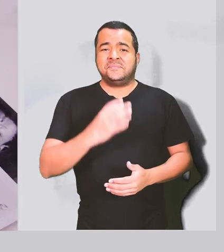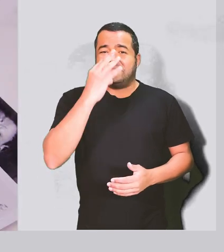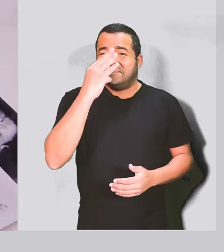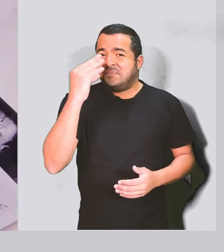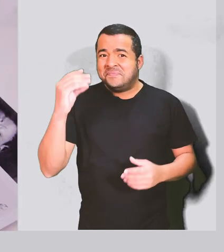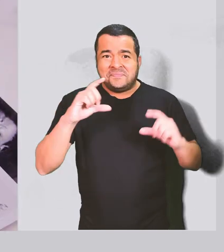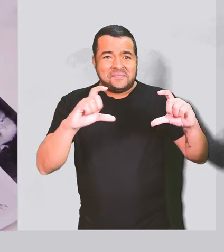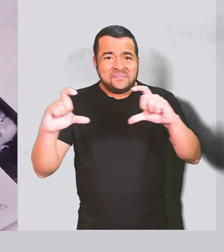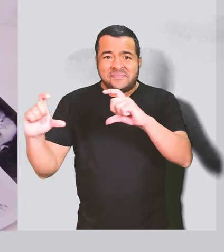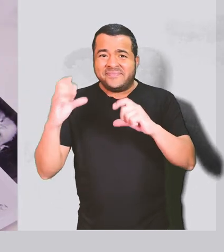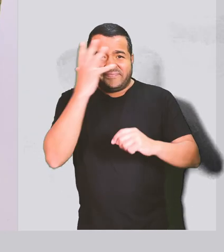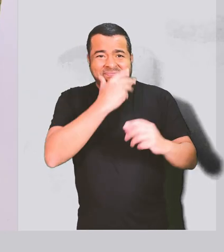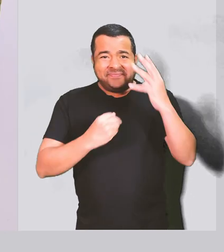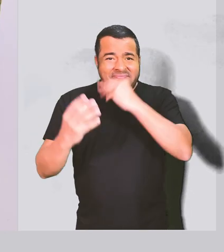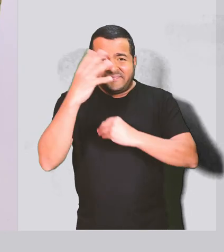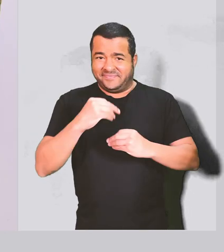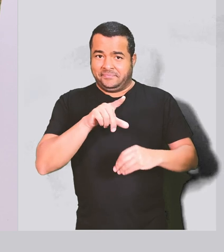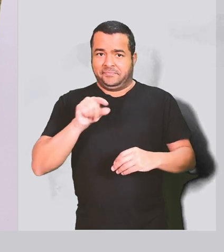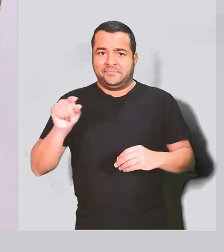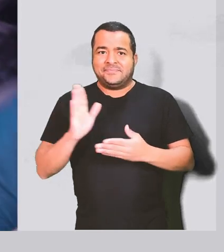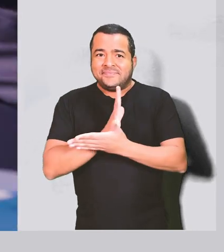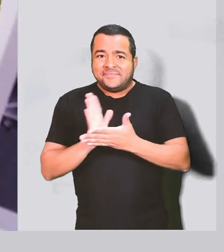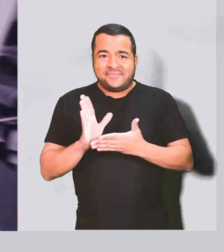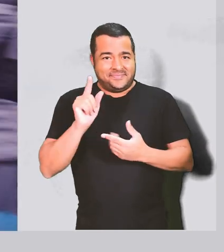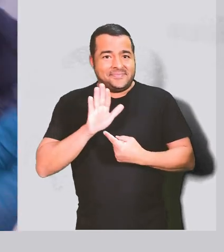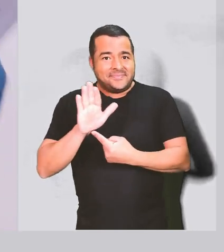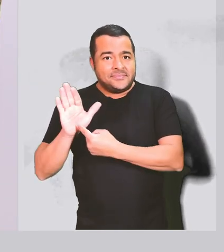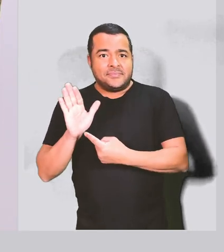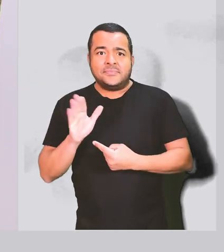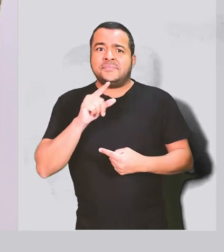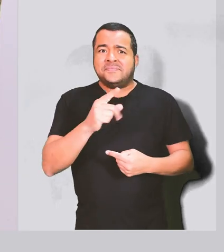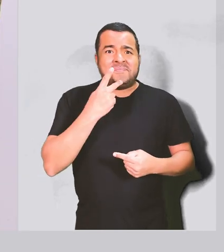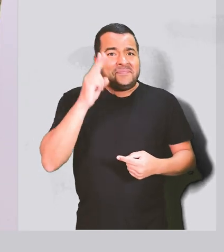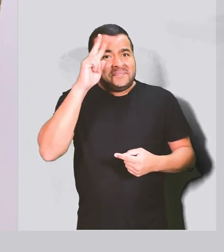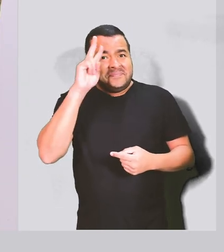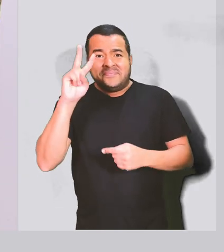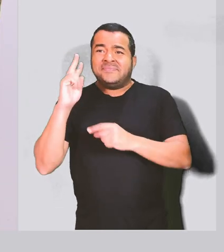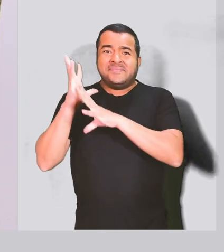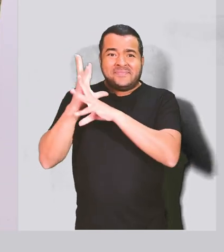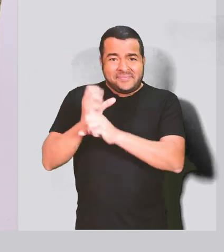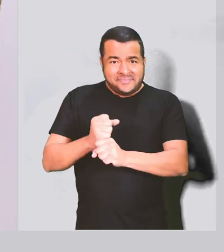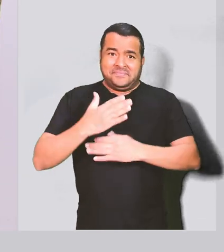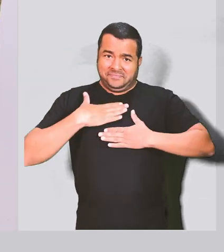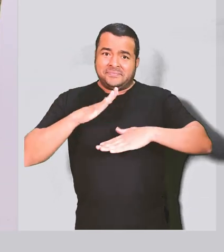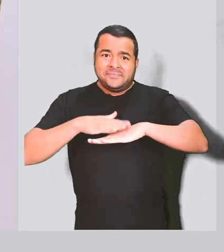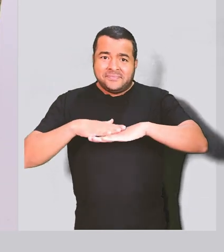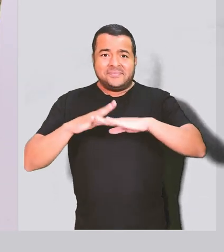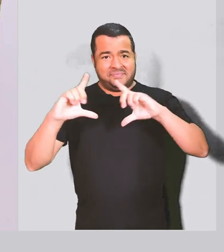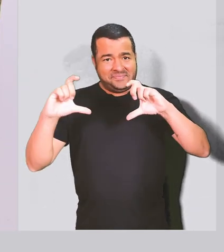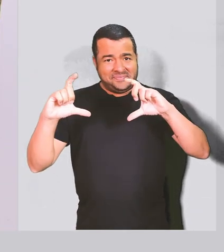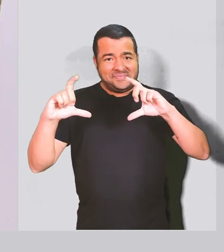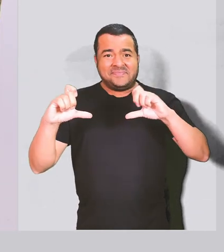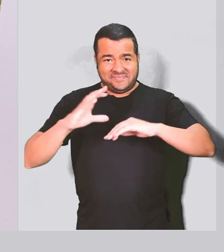Que fotos incríveis! Escolhi algumas para apresentar a vocês. Elas me fizeram pensar na minha história e nas fotografias que eu